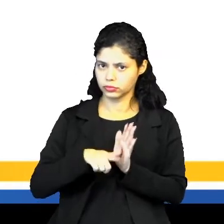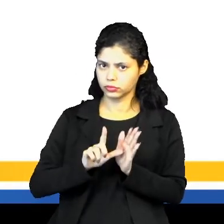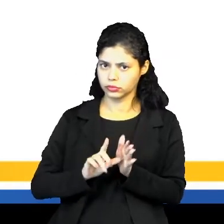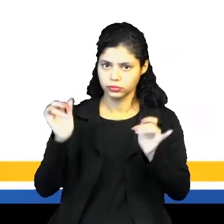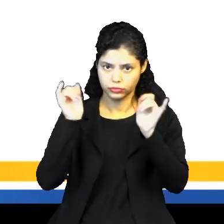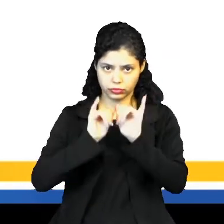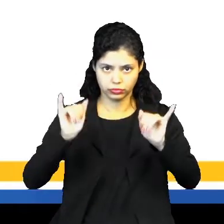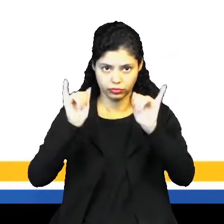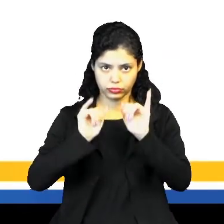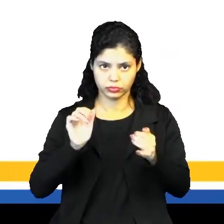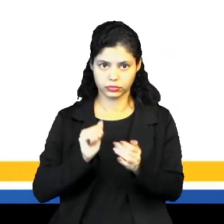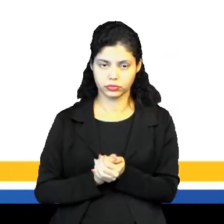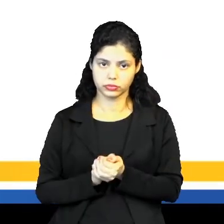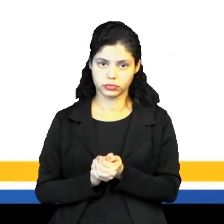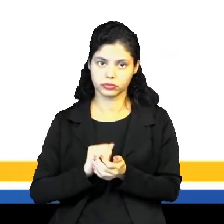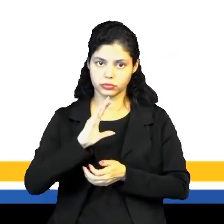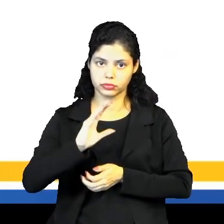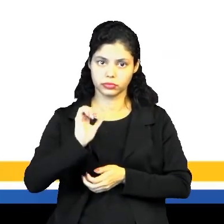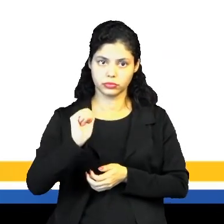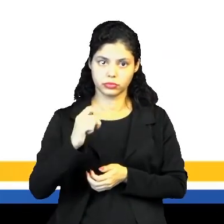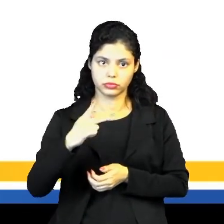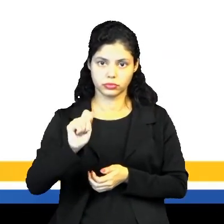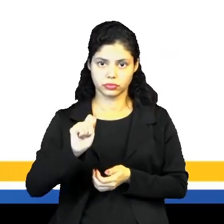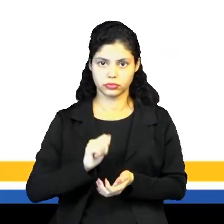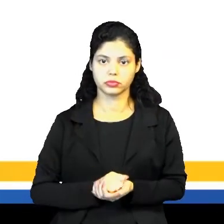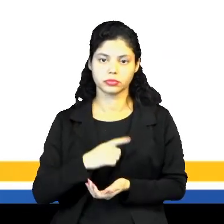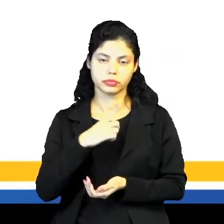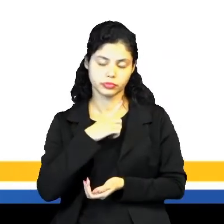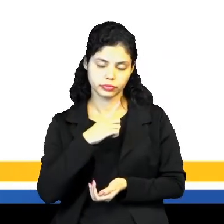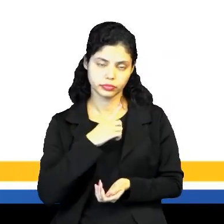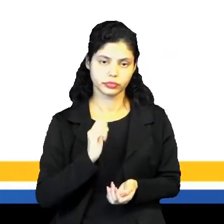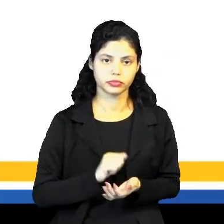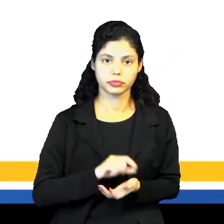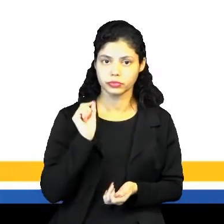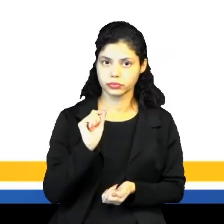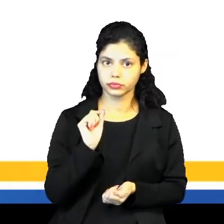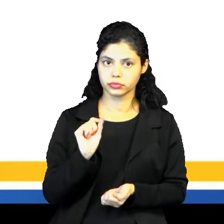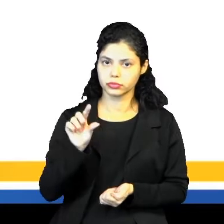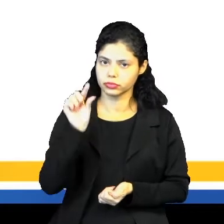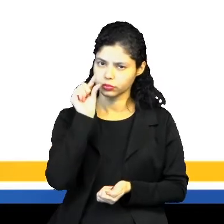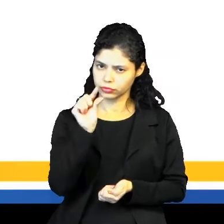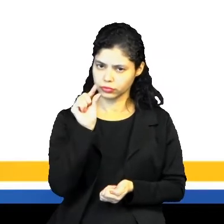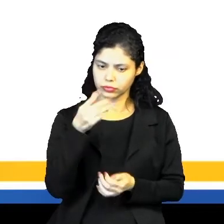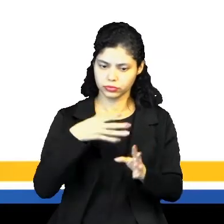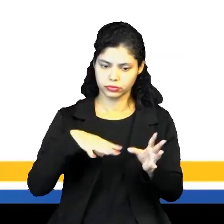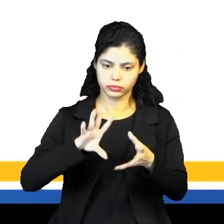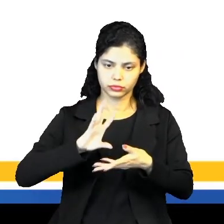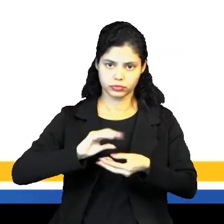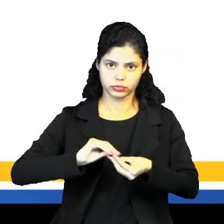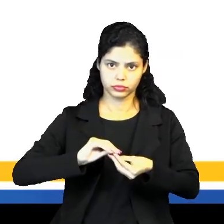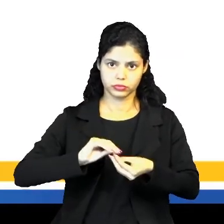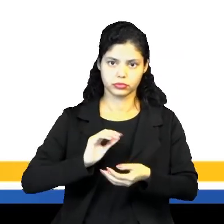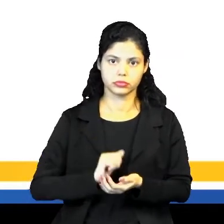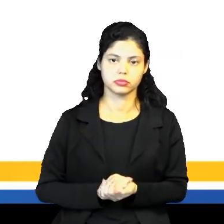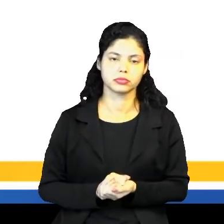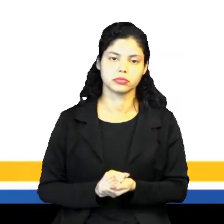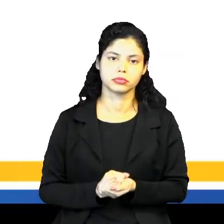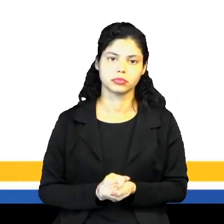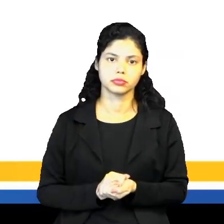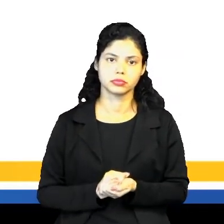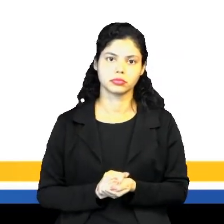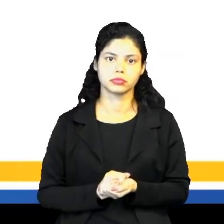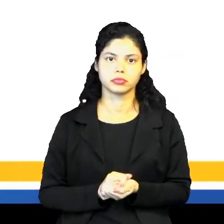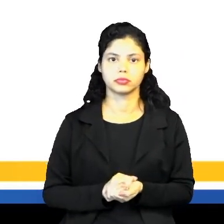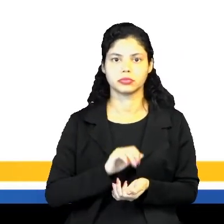chegar na notícia, você tinha na capa ali desse jornal, você tinha ali um pequeno resumo ali, né? Um